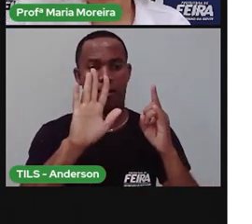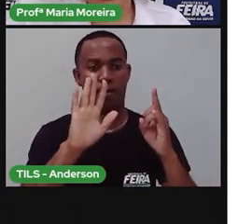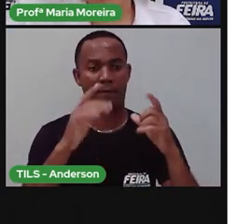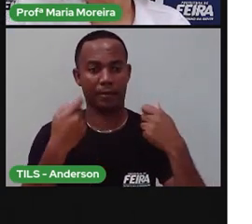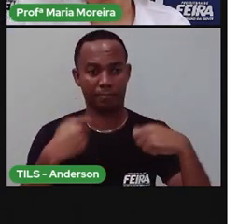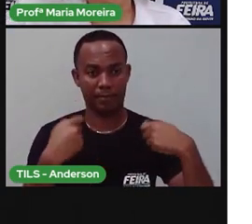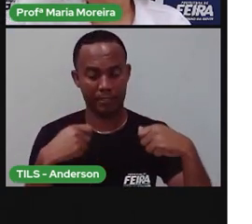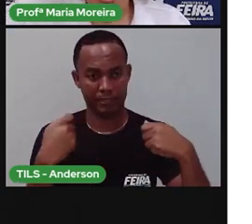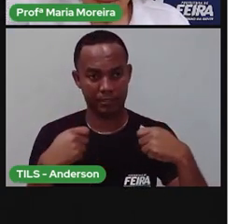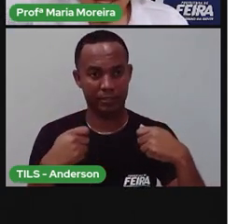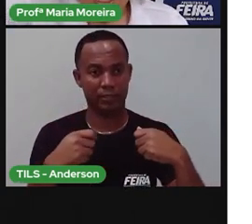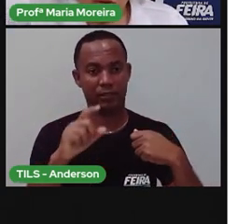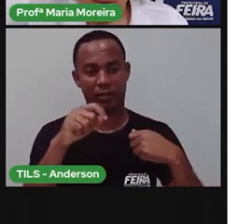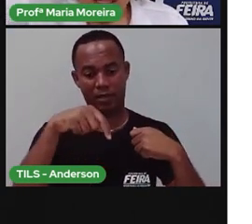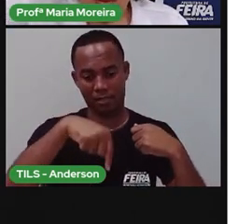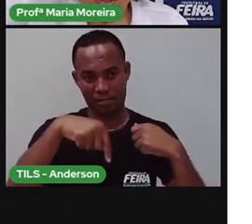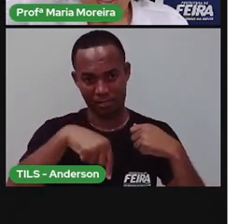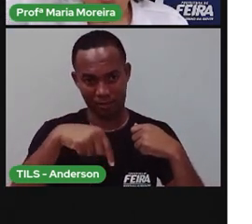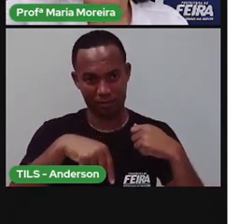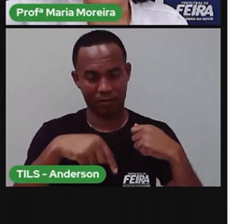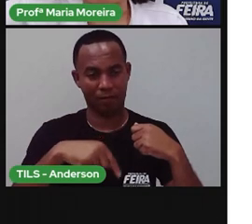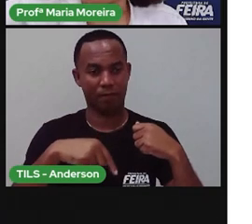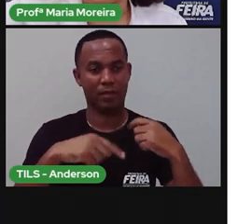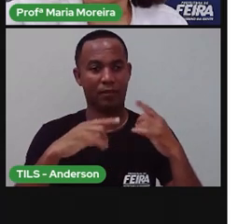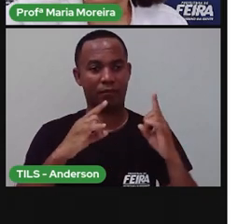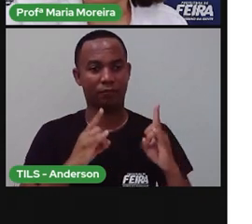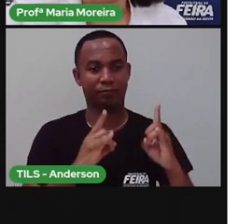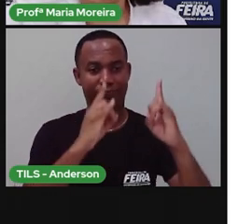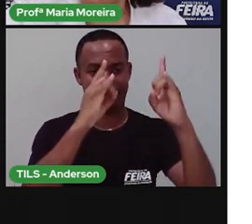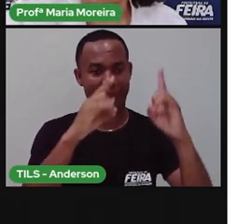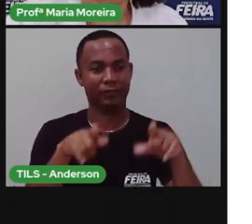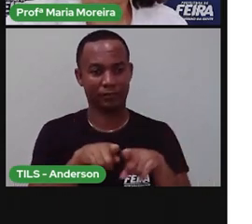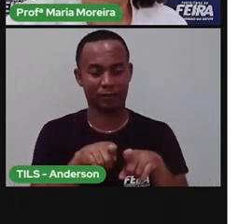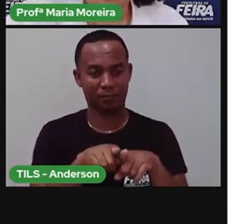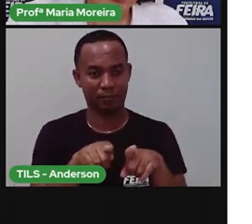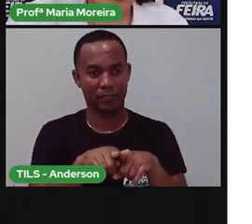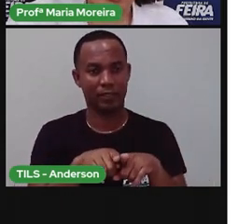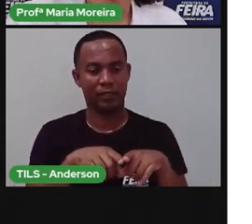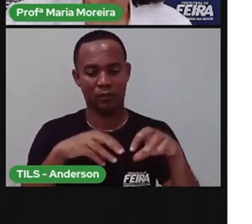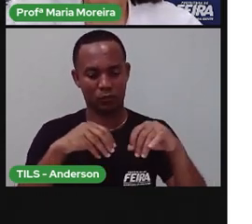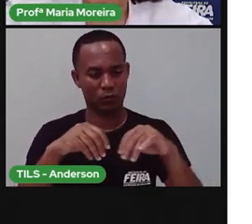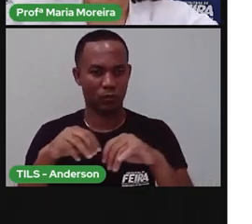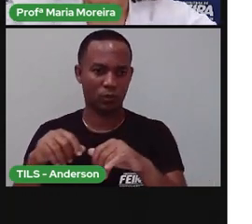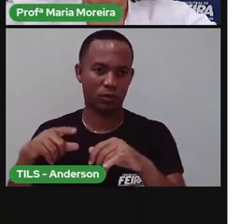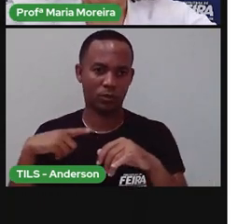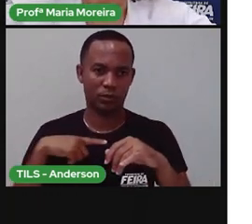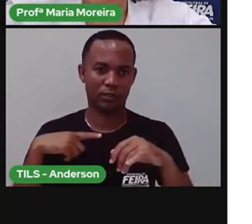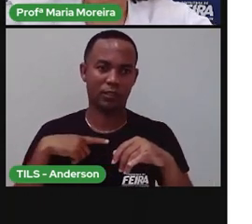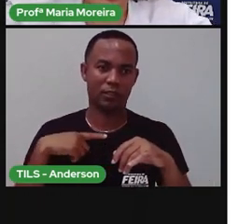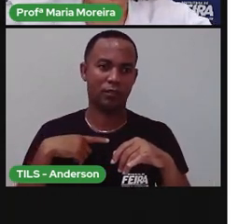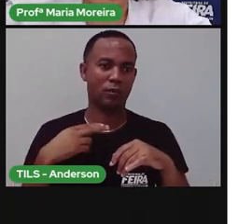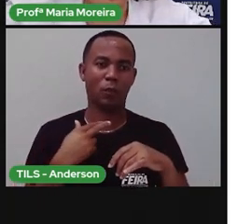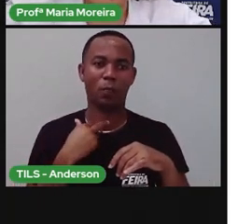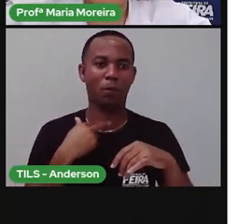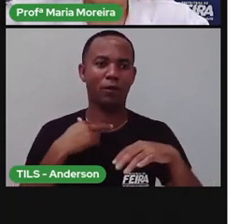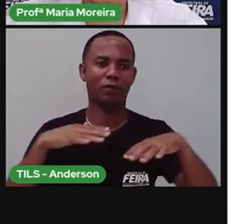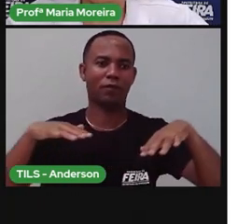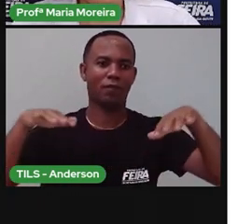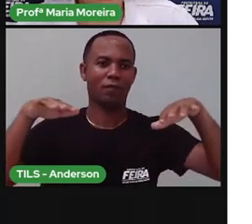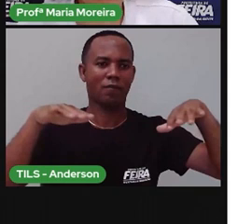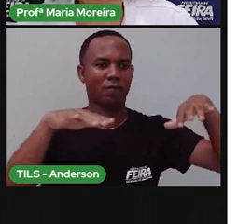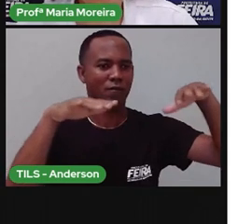apartamento que está no alto, precisa de um apartamento que está lá embaixo. Porque sem ele, sem o solo, não teria como o seu apartamento ficar flutuando, né?